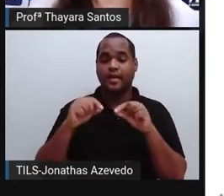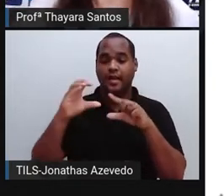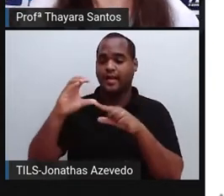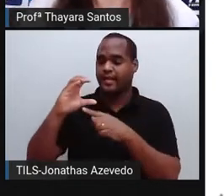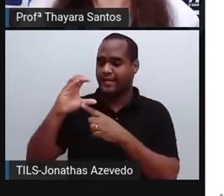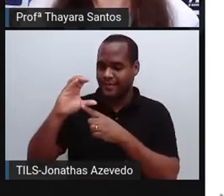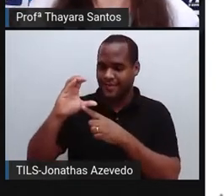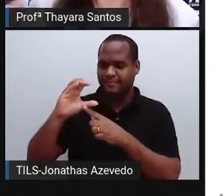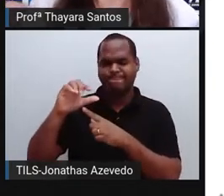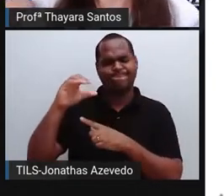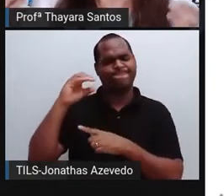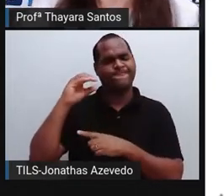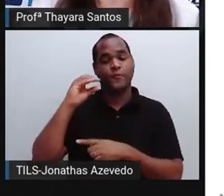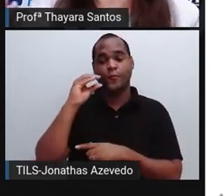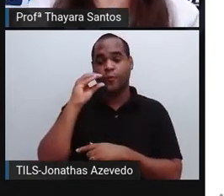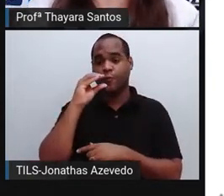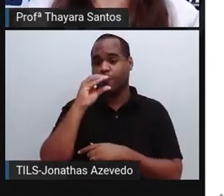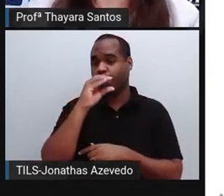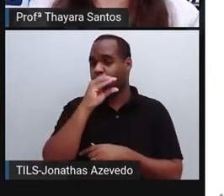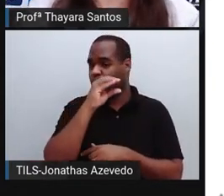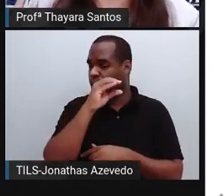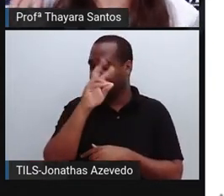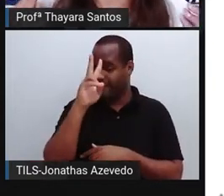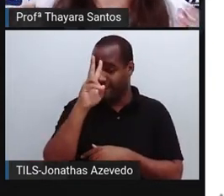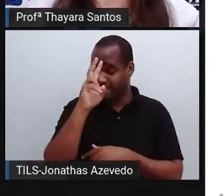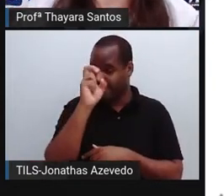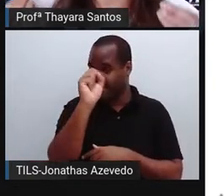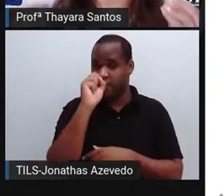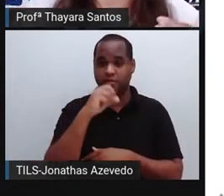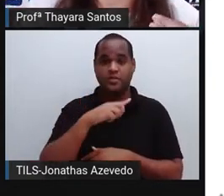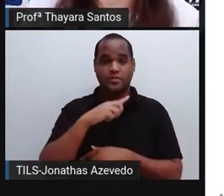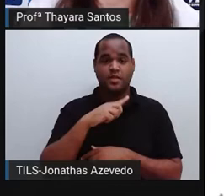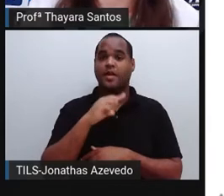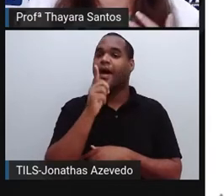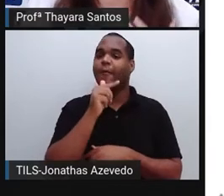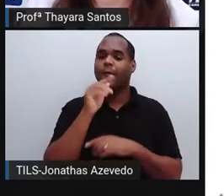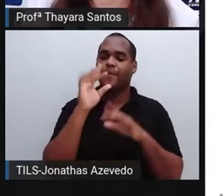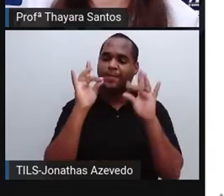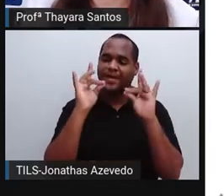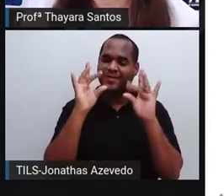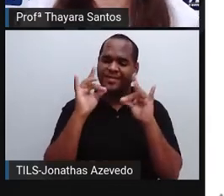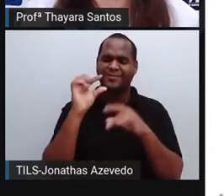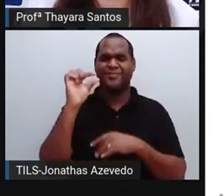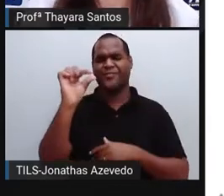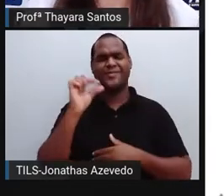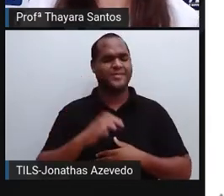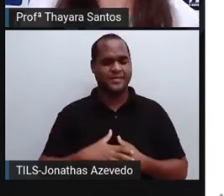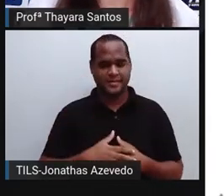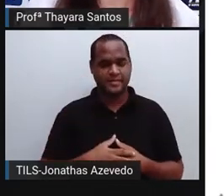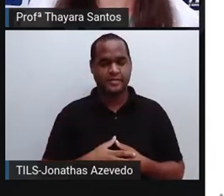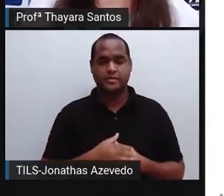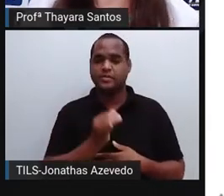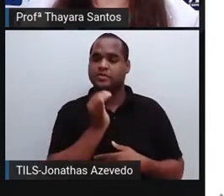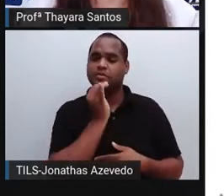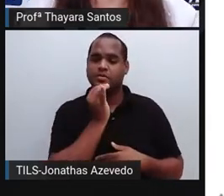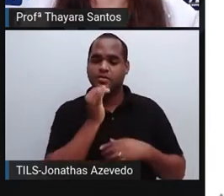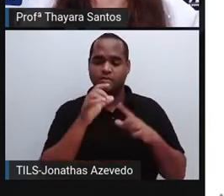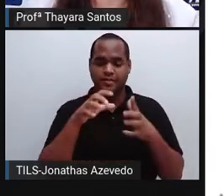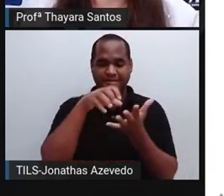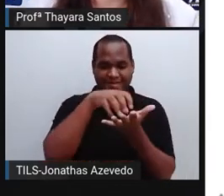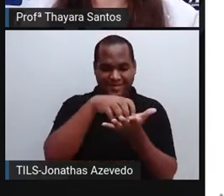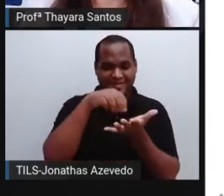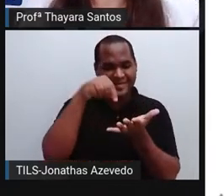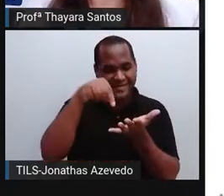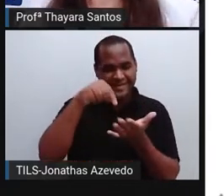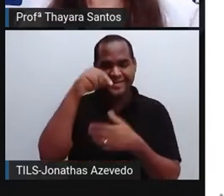é muito seco. Dizer que o clima é seco é justamente dizer isso, que a umidade relativa do ar é muito baixa. Por exemplo, na região centro-oeste do